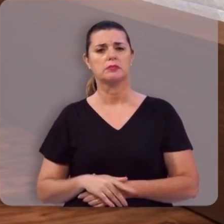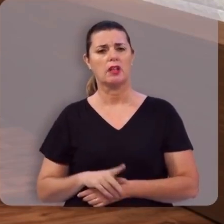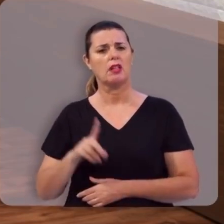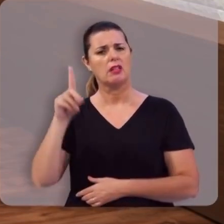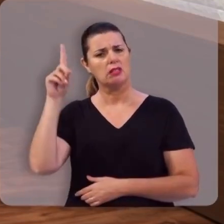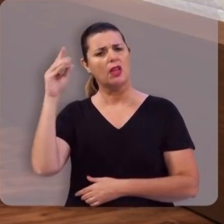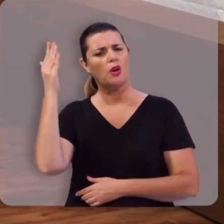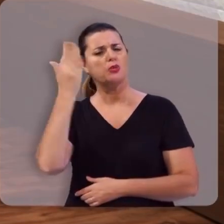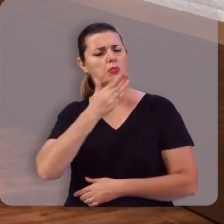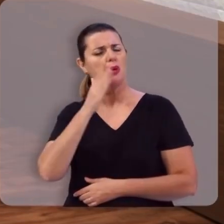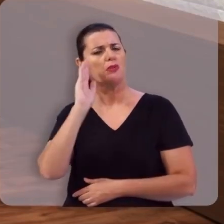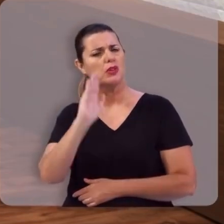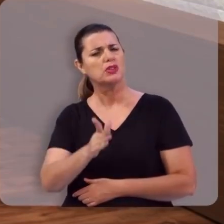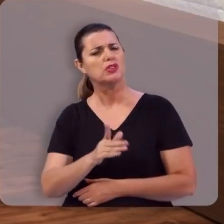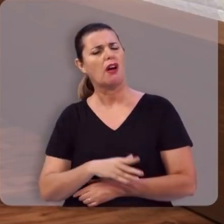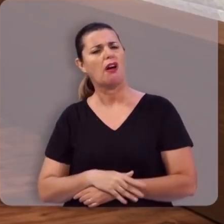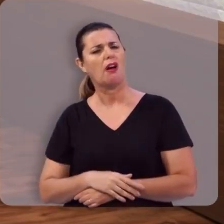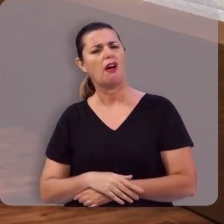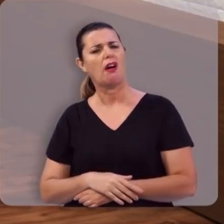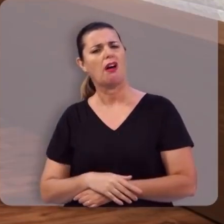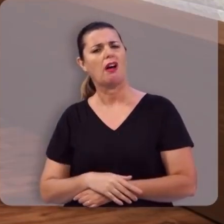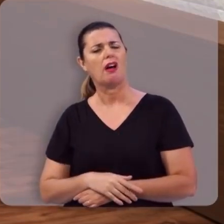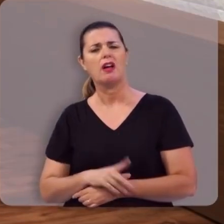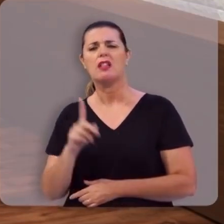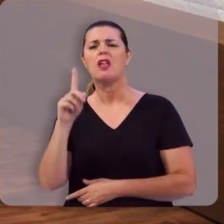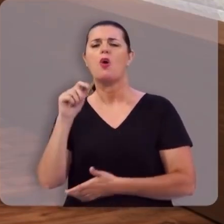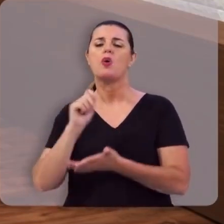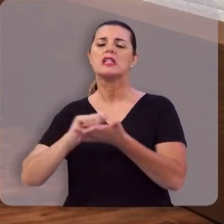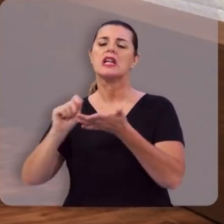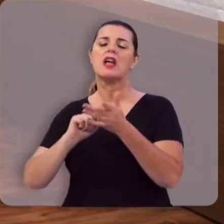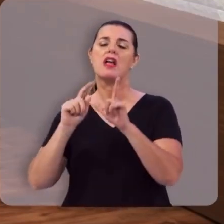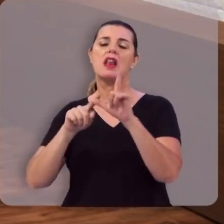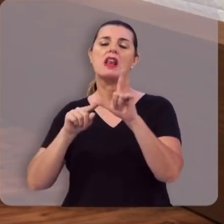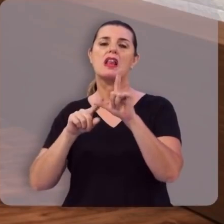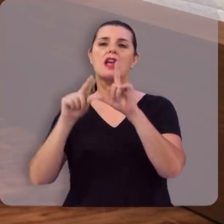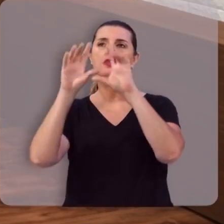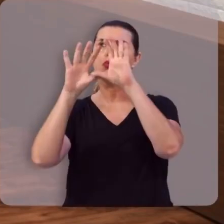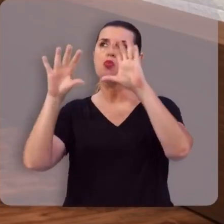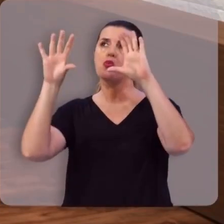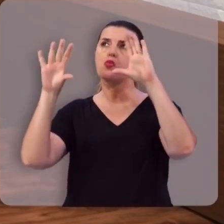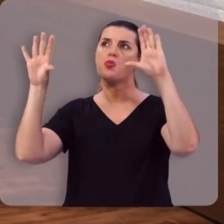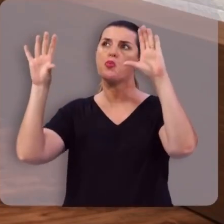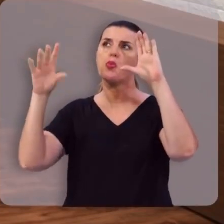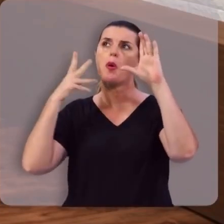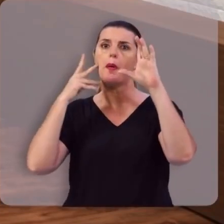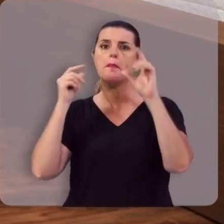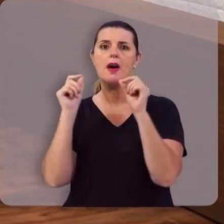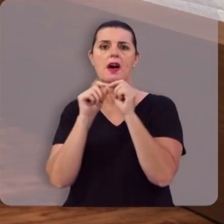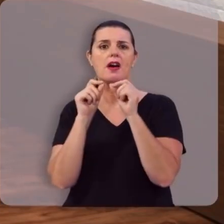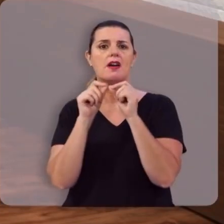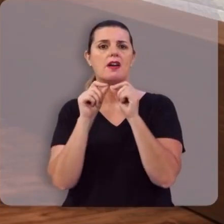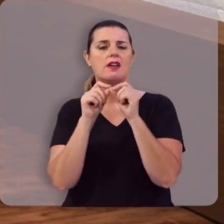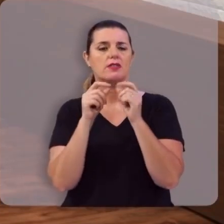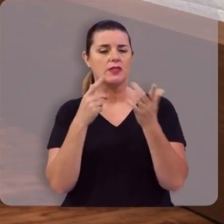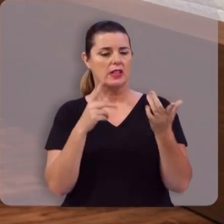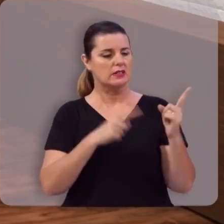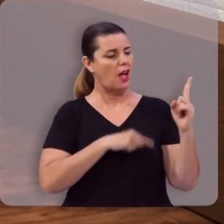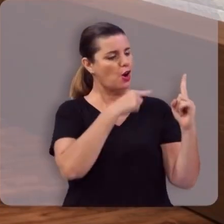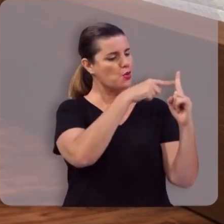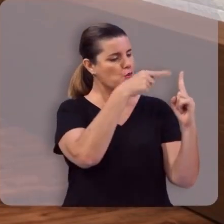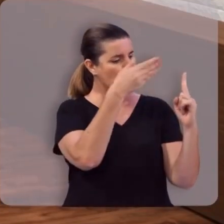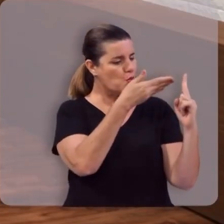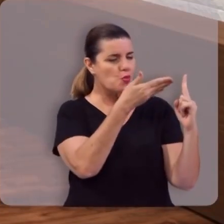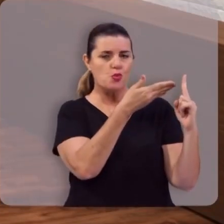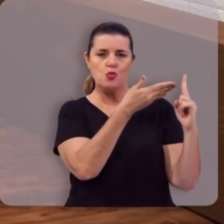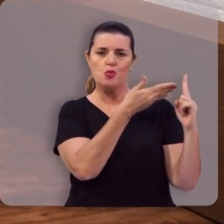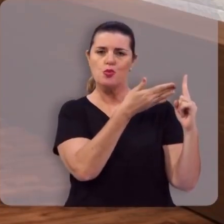Deus aprovou este amor, não escrevendo em letras de fogo nas nuvens, mas esculpindo na cruz do